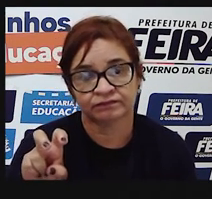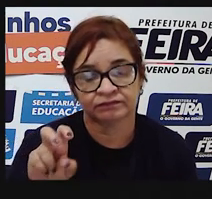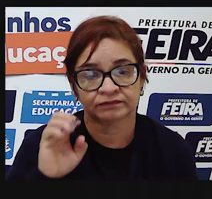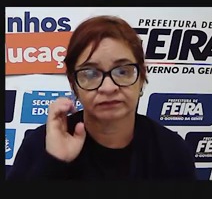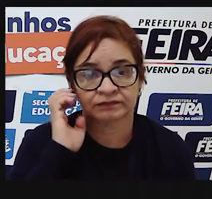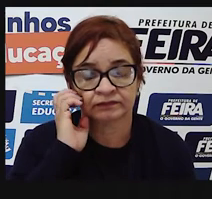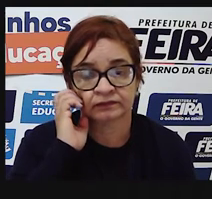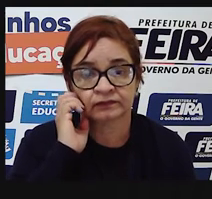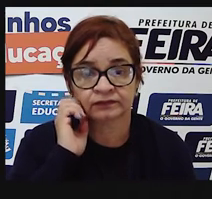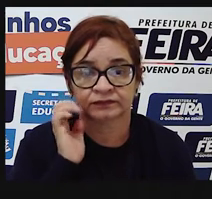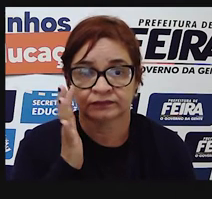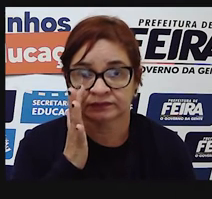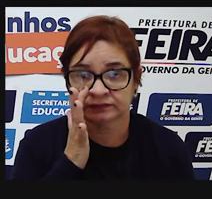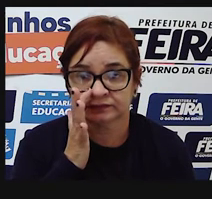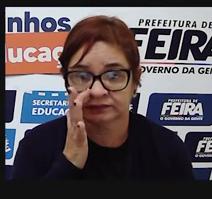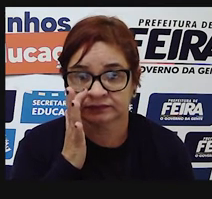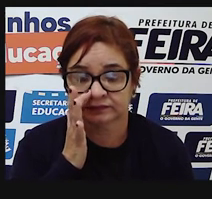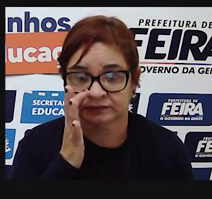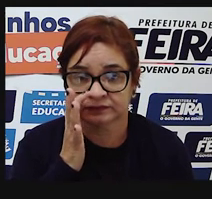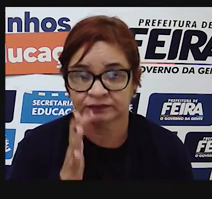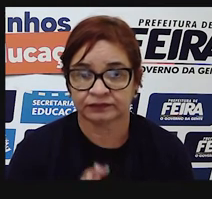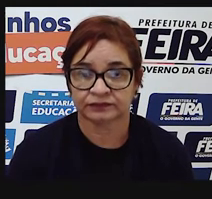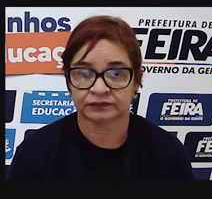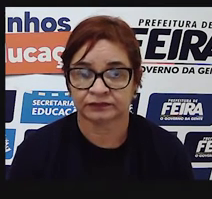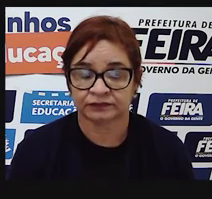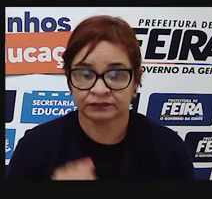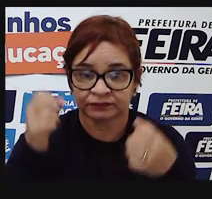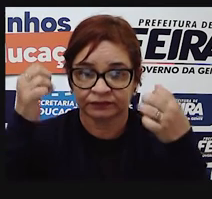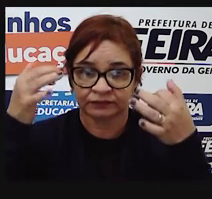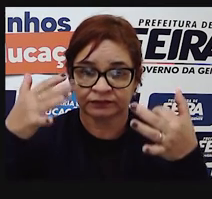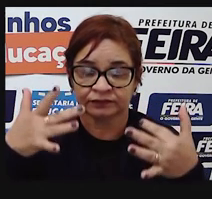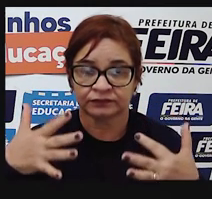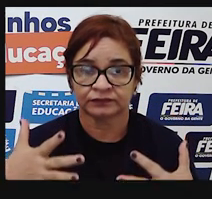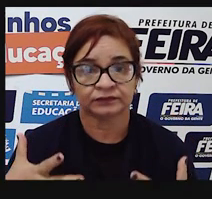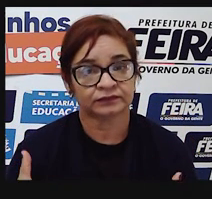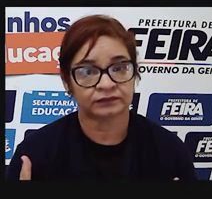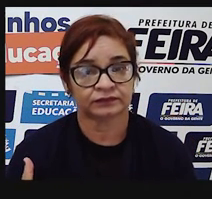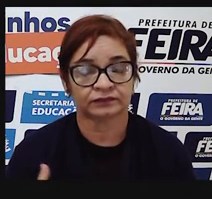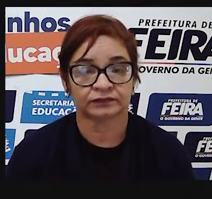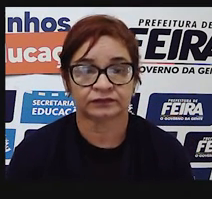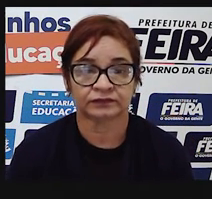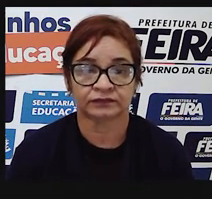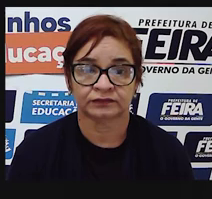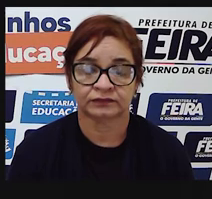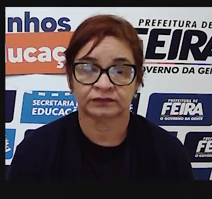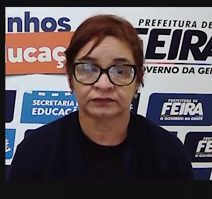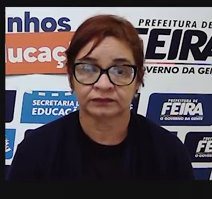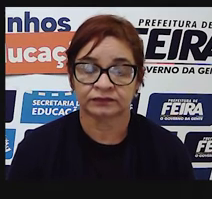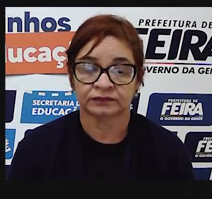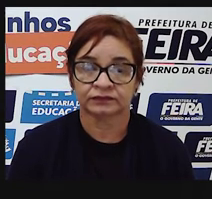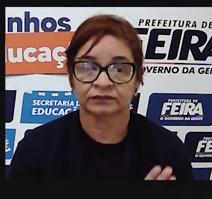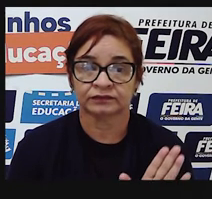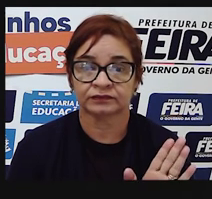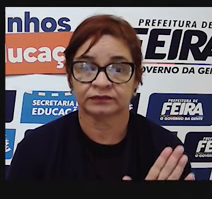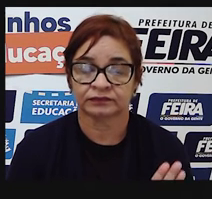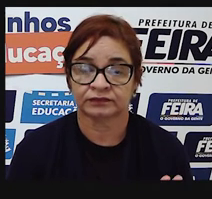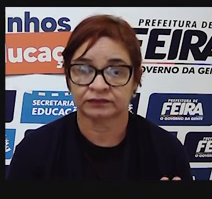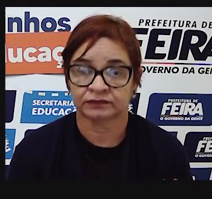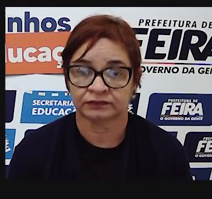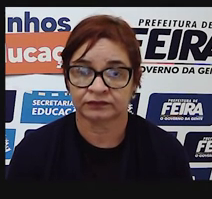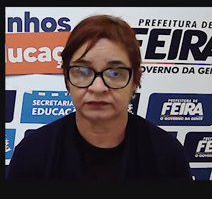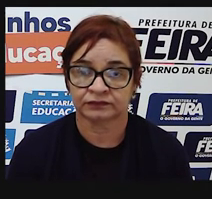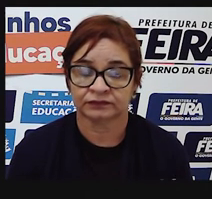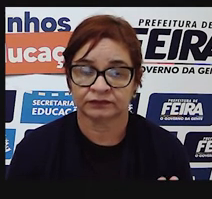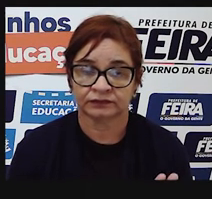Então, observe que o termo explicativo, ele indica, ele será